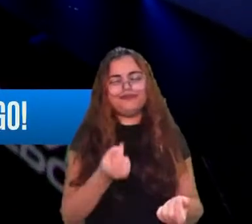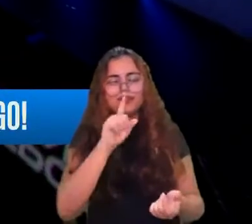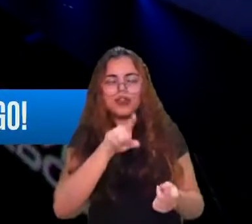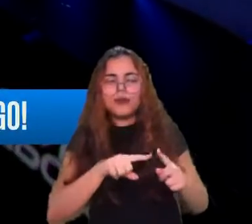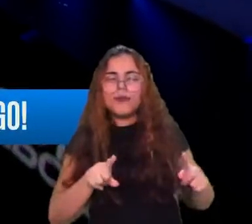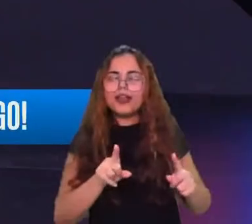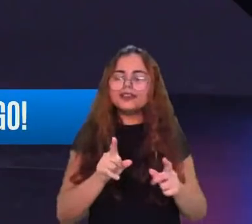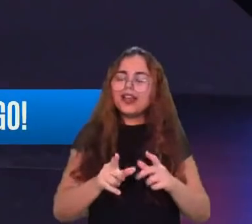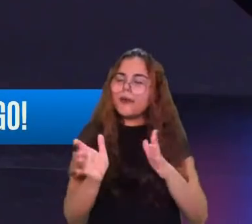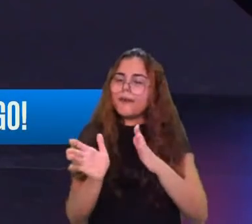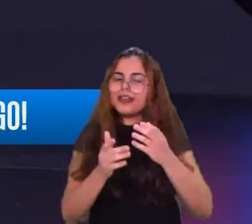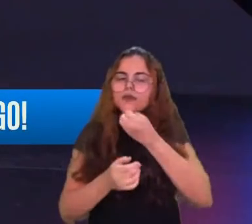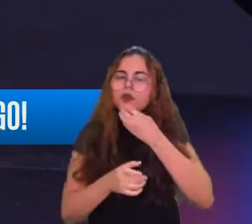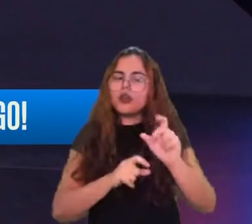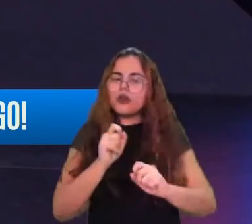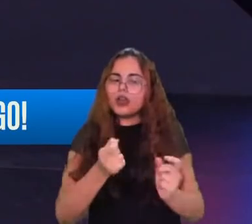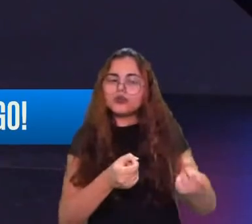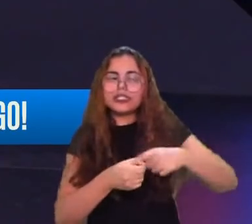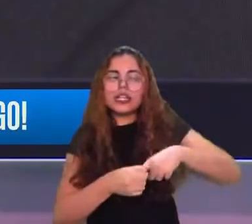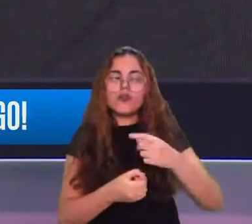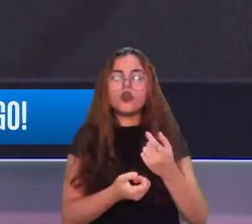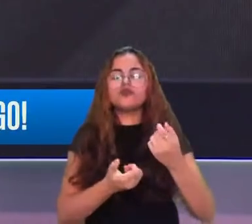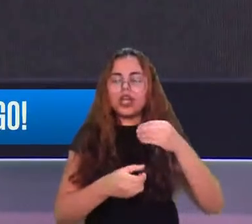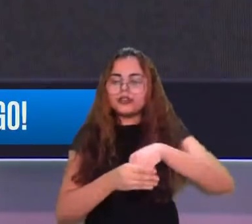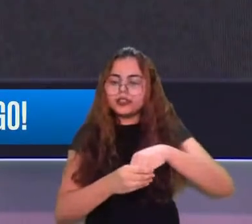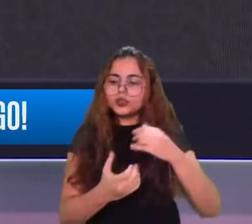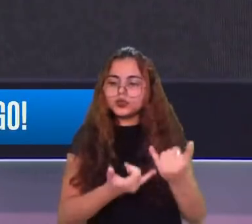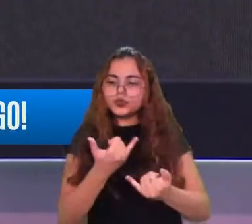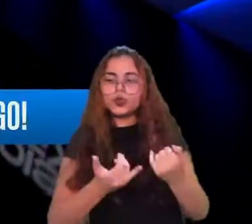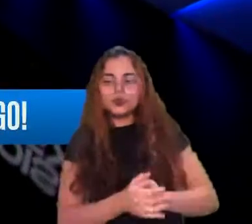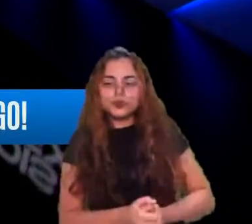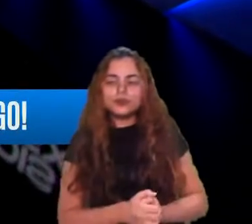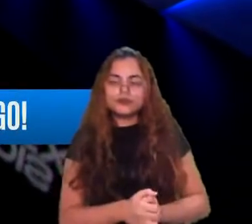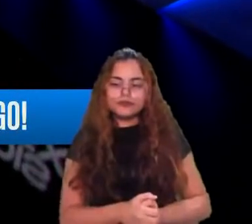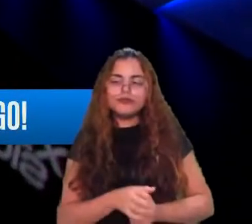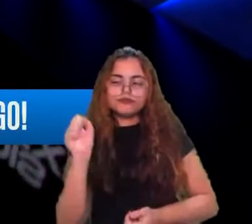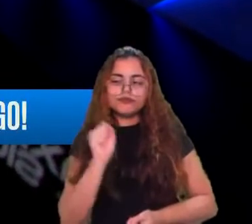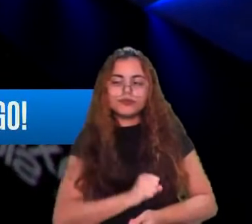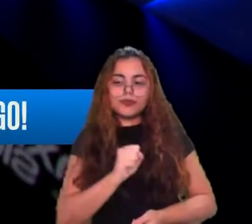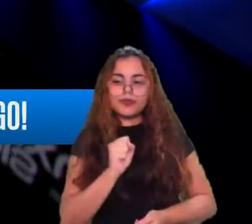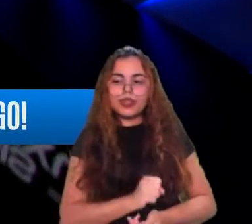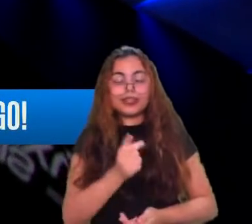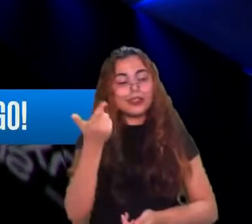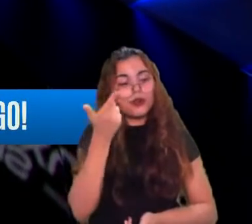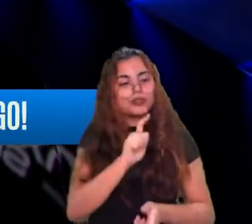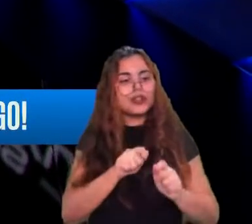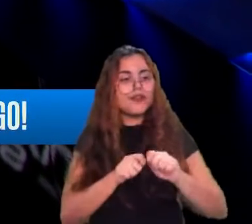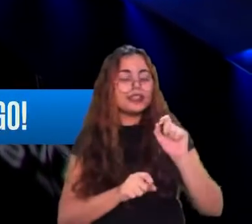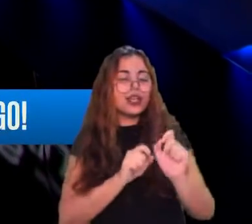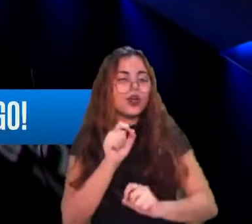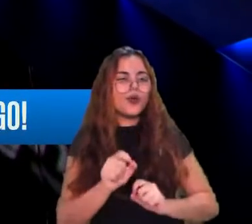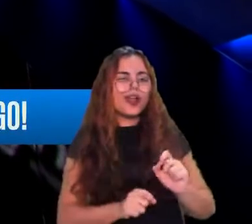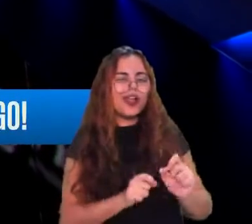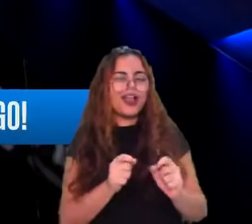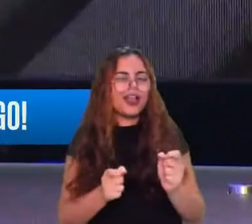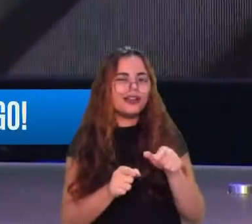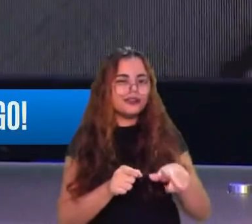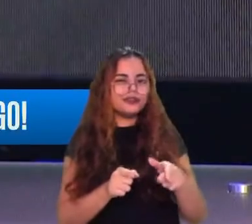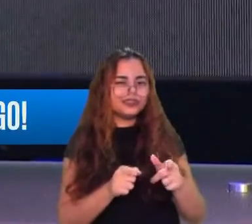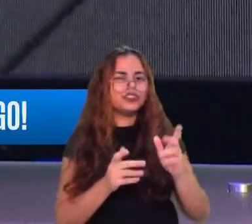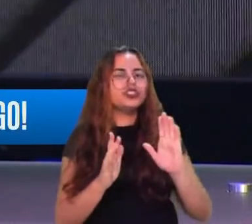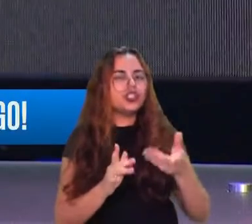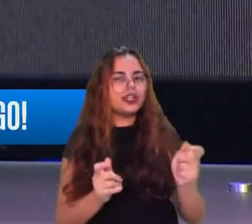partida, né? E eles estão conseguindo fazer isso, né? Eles já tinham feito isso contra a Red, agora